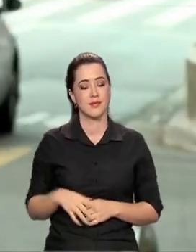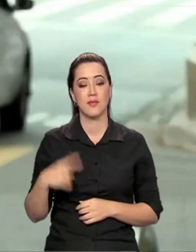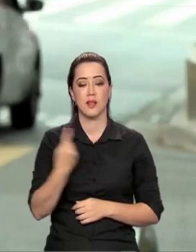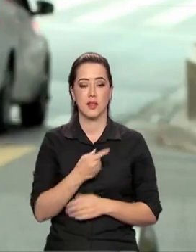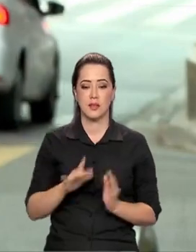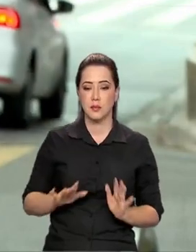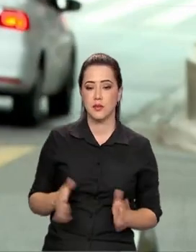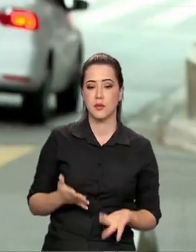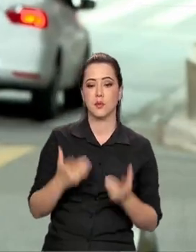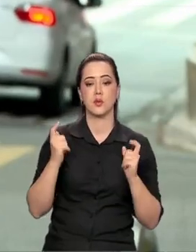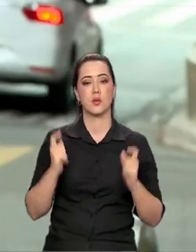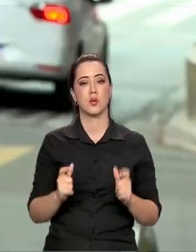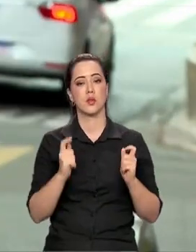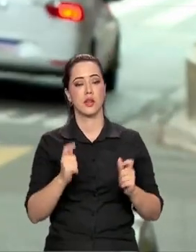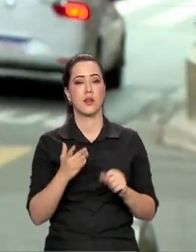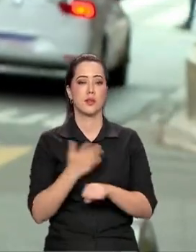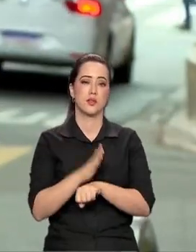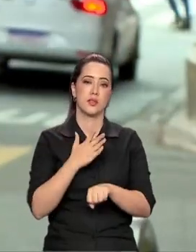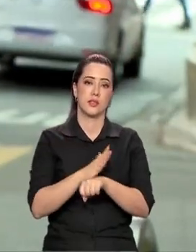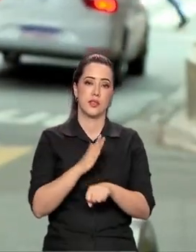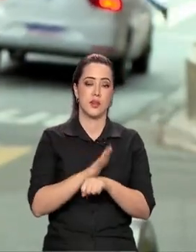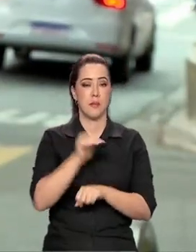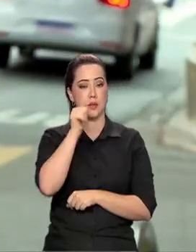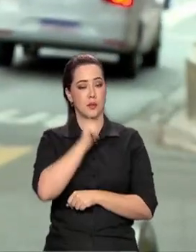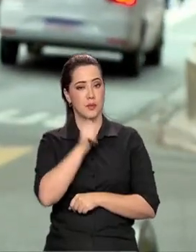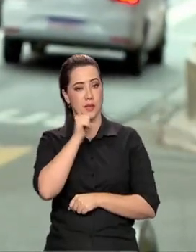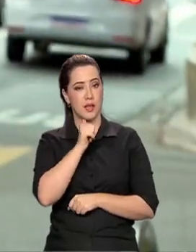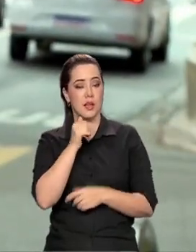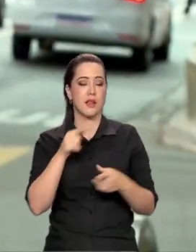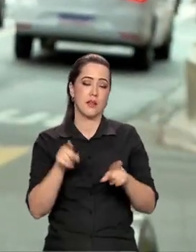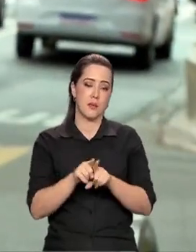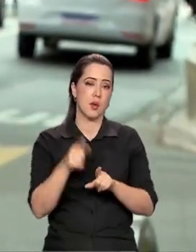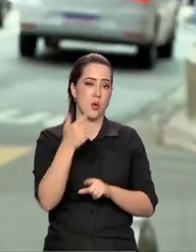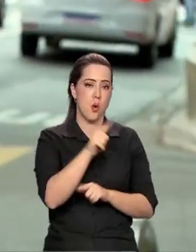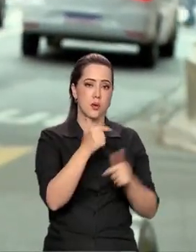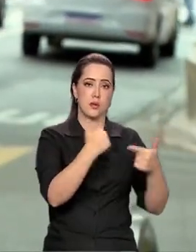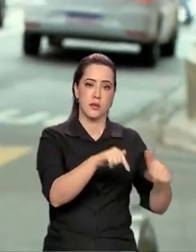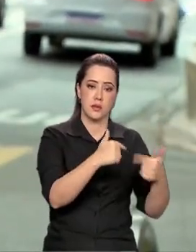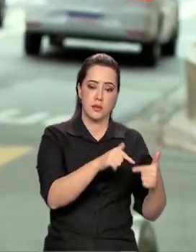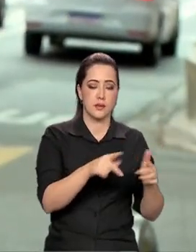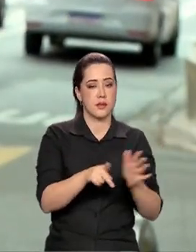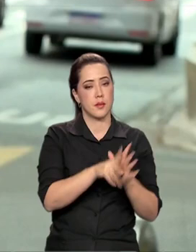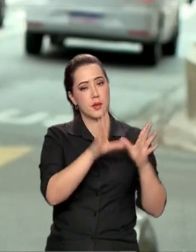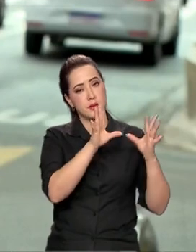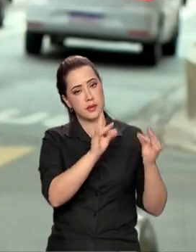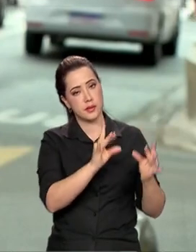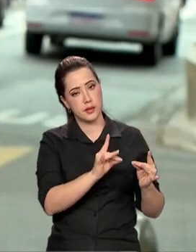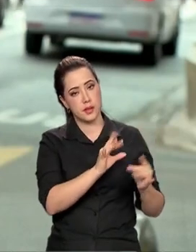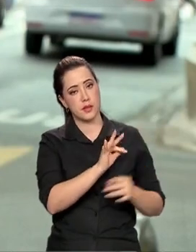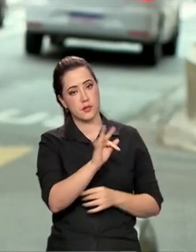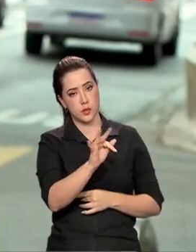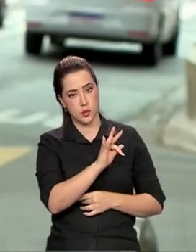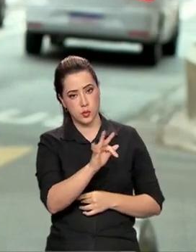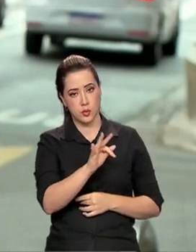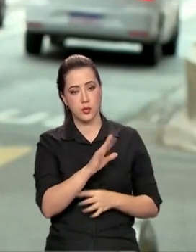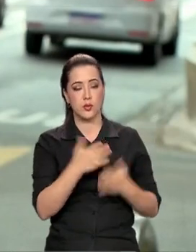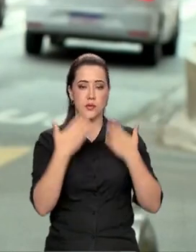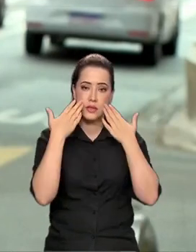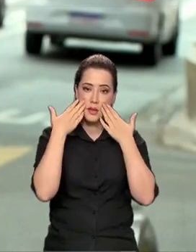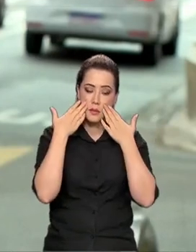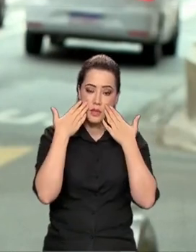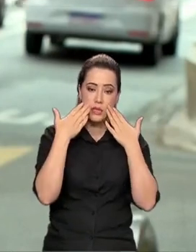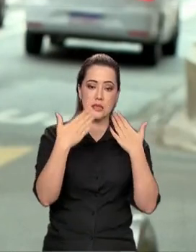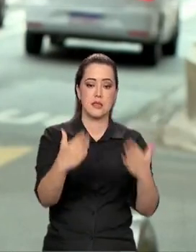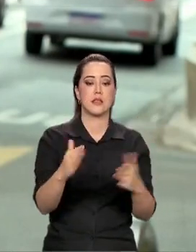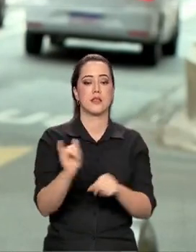de centros de treinamento para as jogadoras, além de outras ações que serão detalhadas nos próximos dias, quando for apresentada a